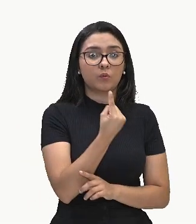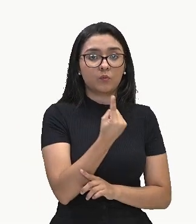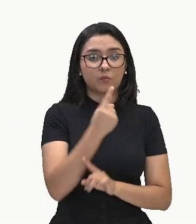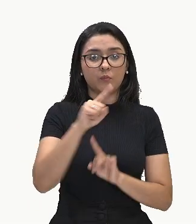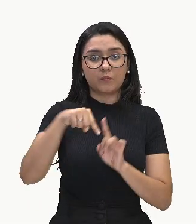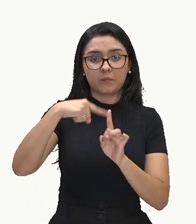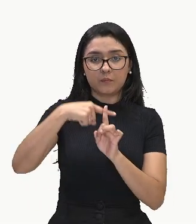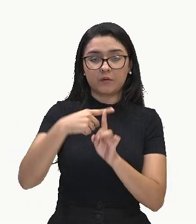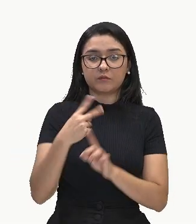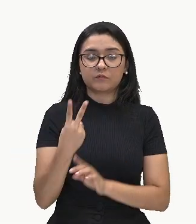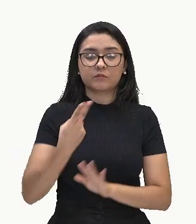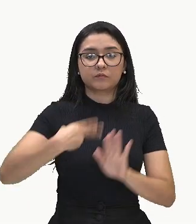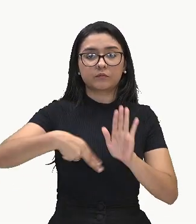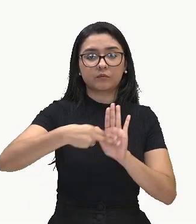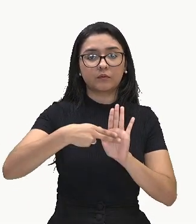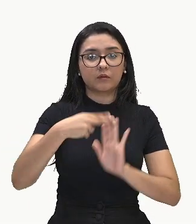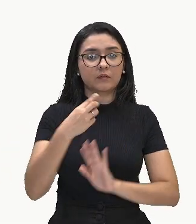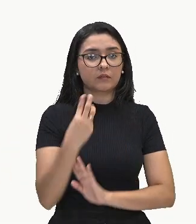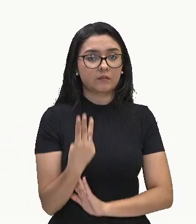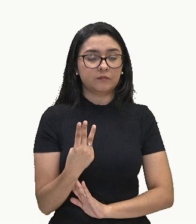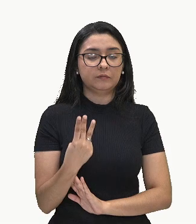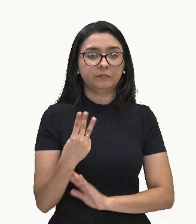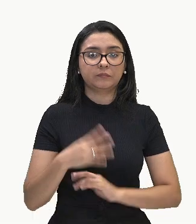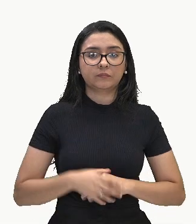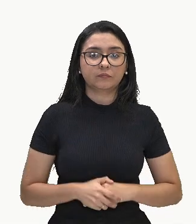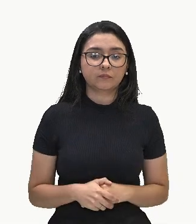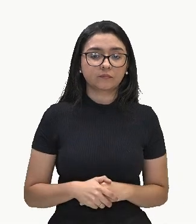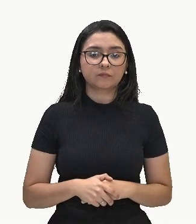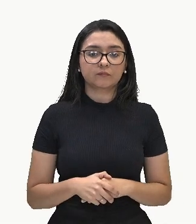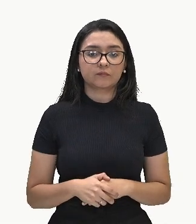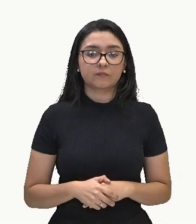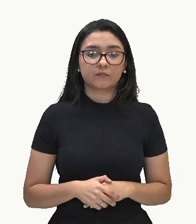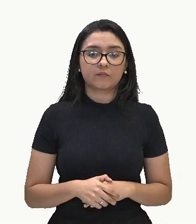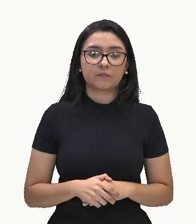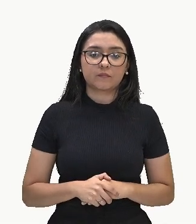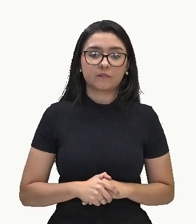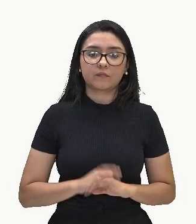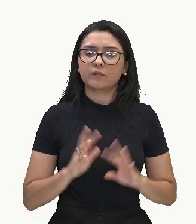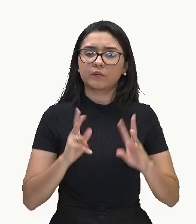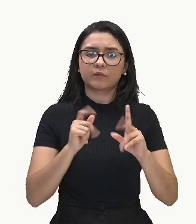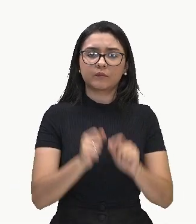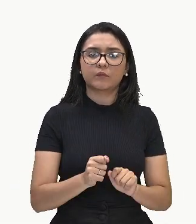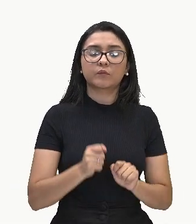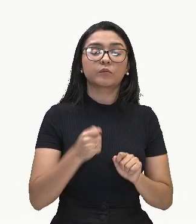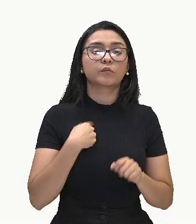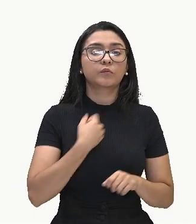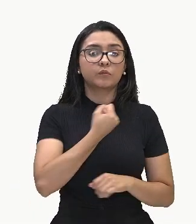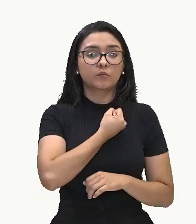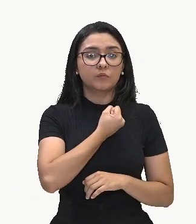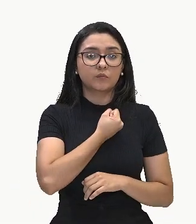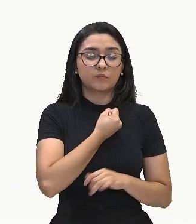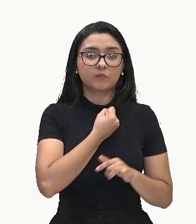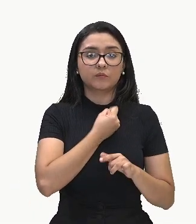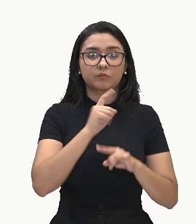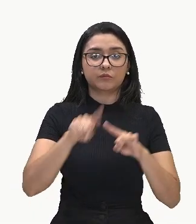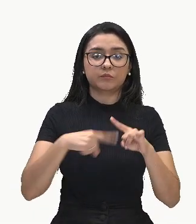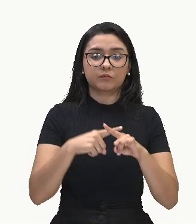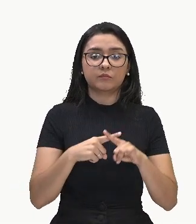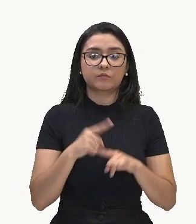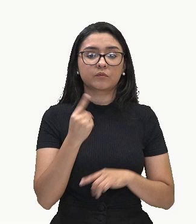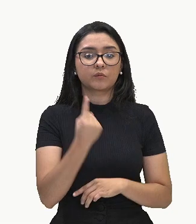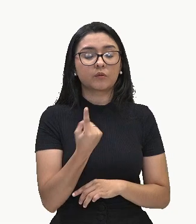3. Aqui, ó, todo número multiplicado por 1 é ele mesmo.